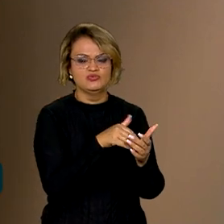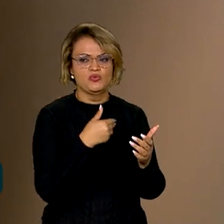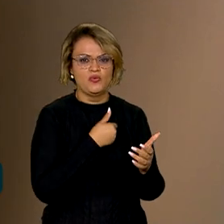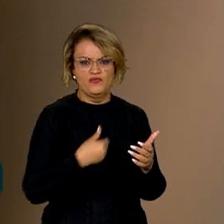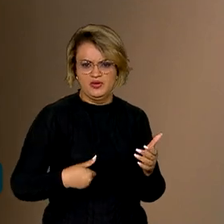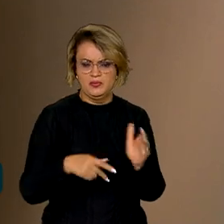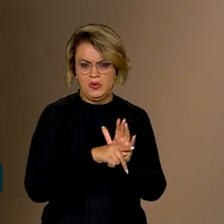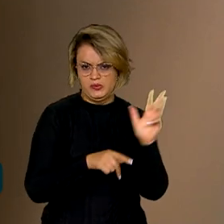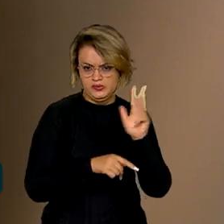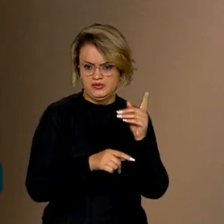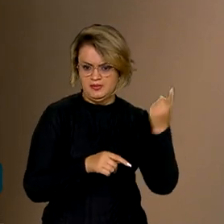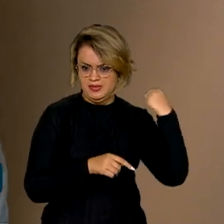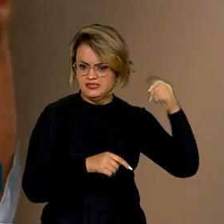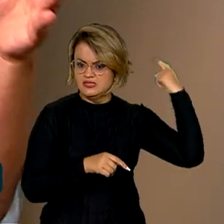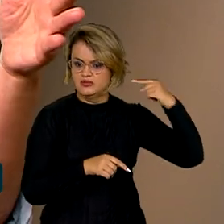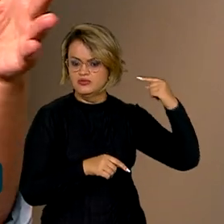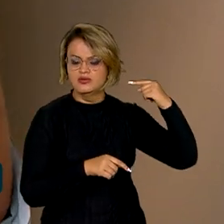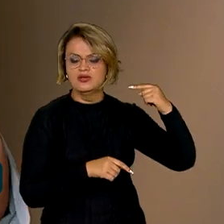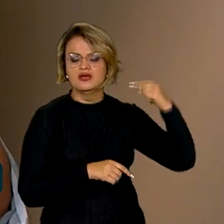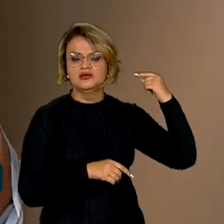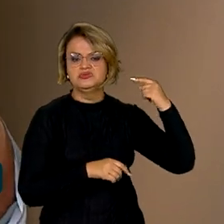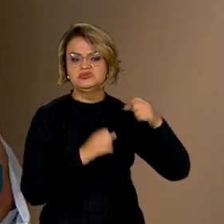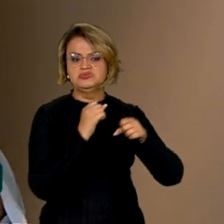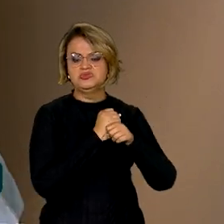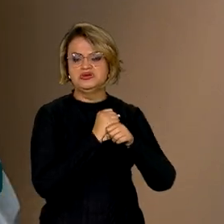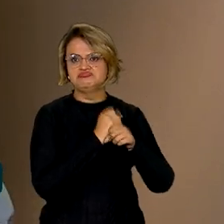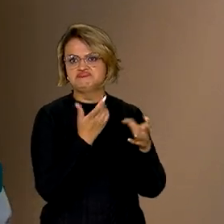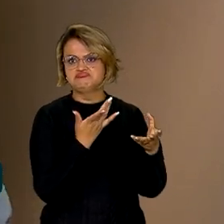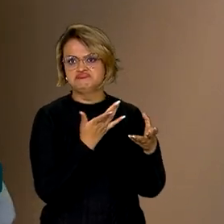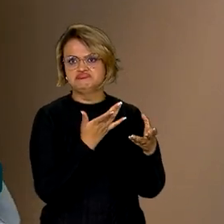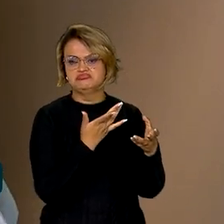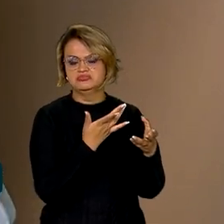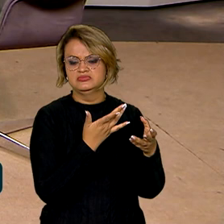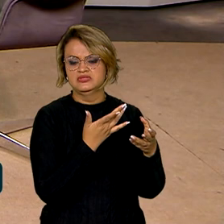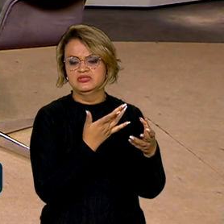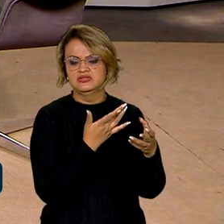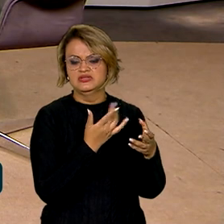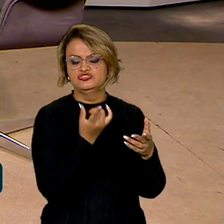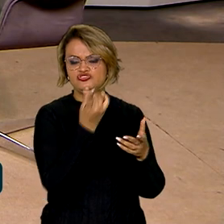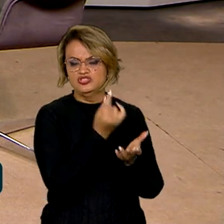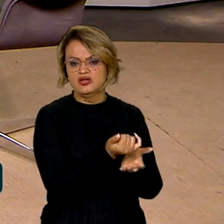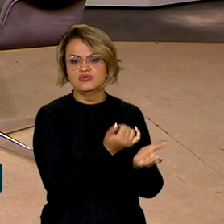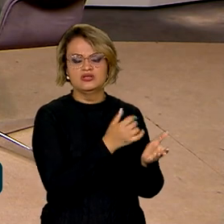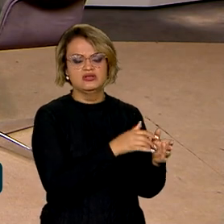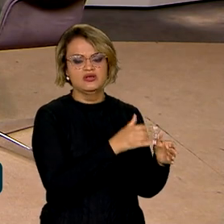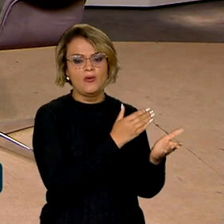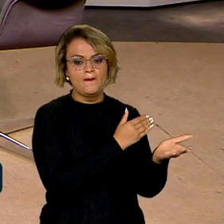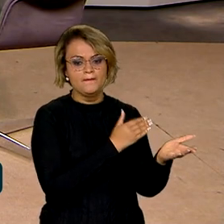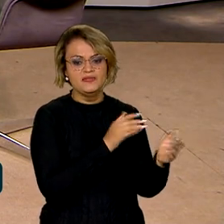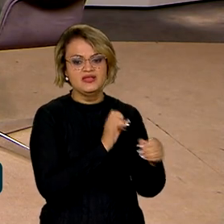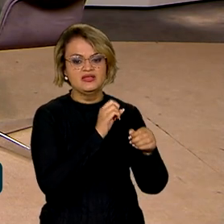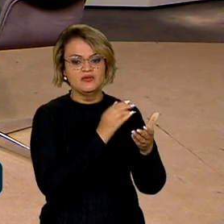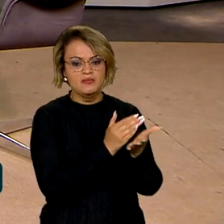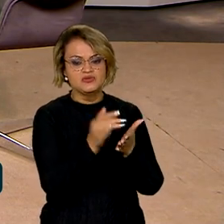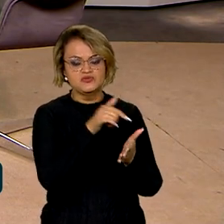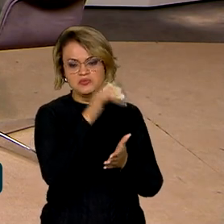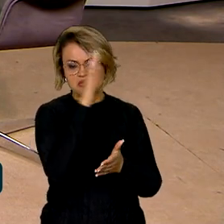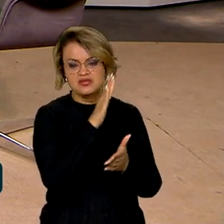Lula. Portanto, nós estamos falando de recursos que deram entrada no país.